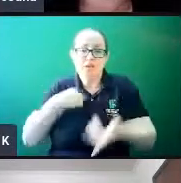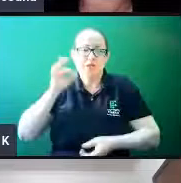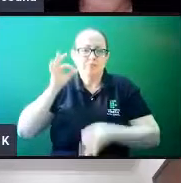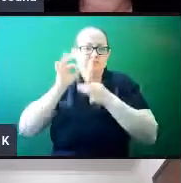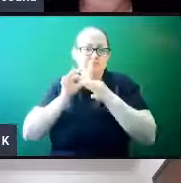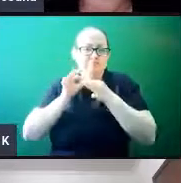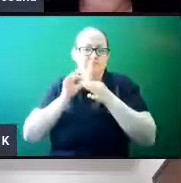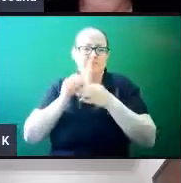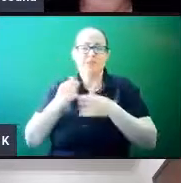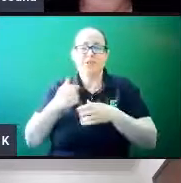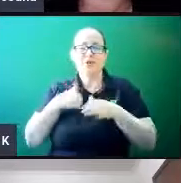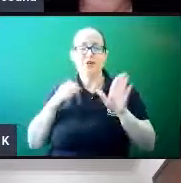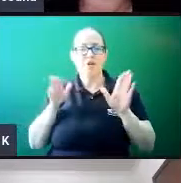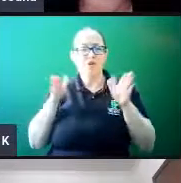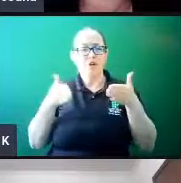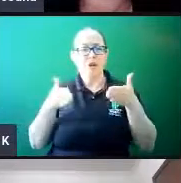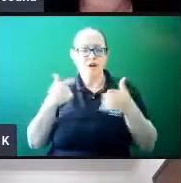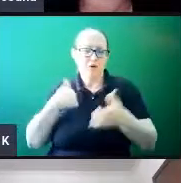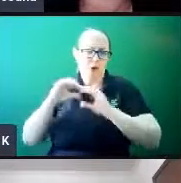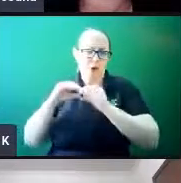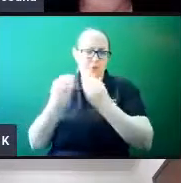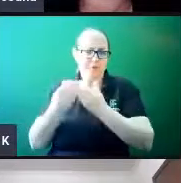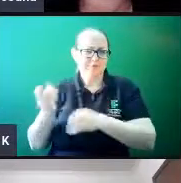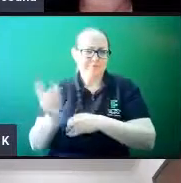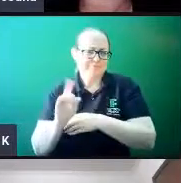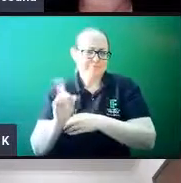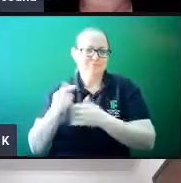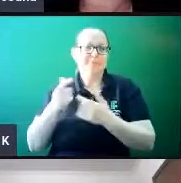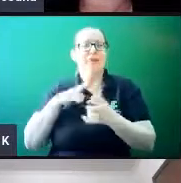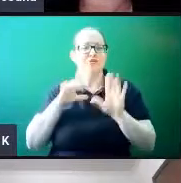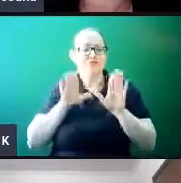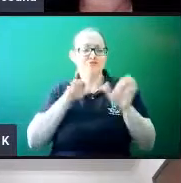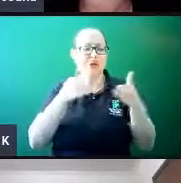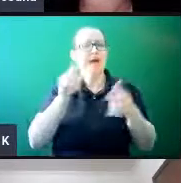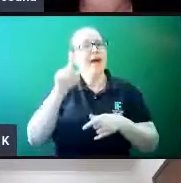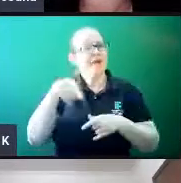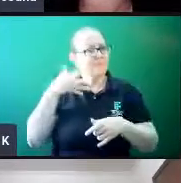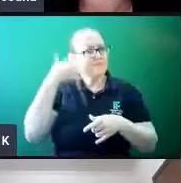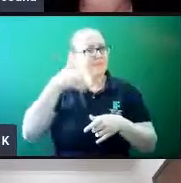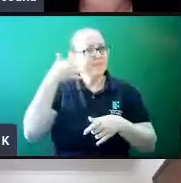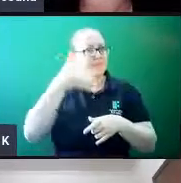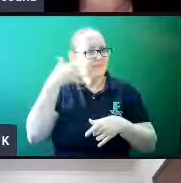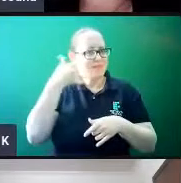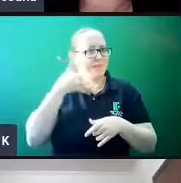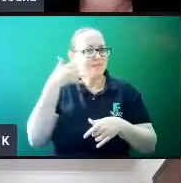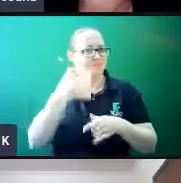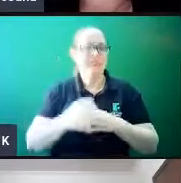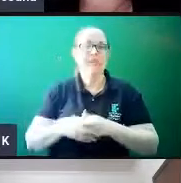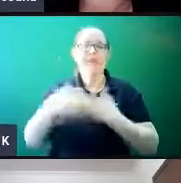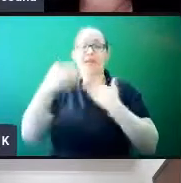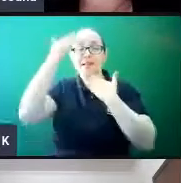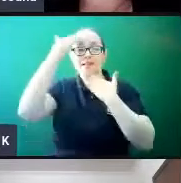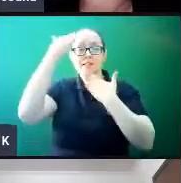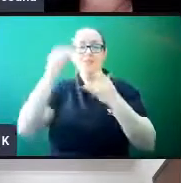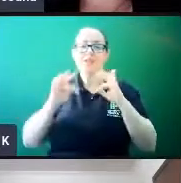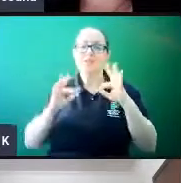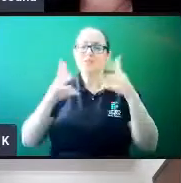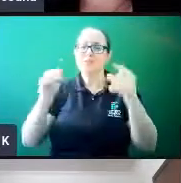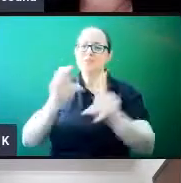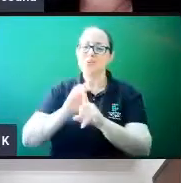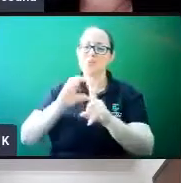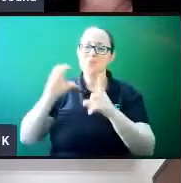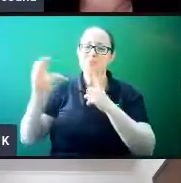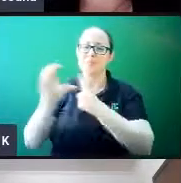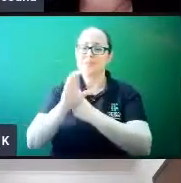o foco não é a comissão hoje, o foco, sim, são as palestras, esse início. Então, agradecer a todo mundo, toda a comunidade,